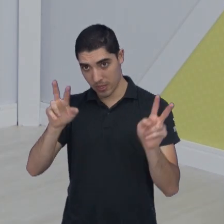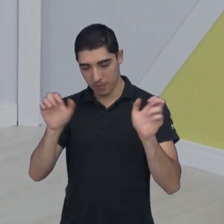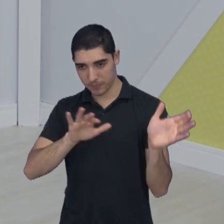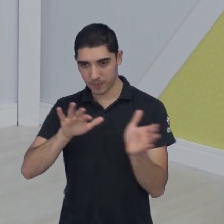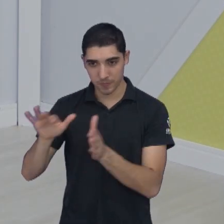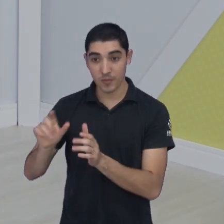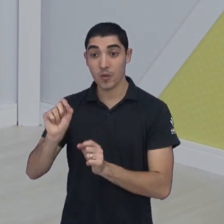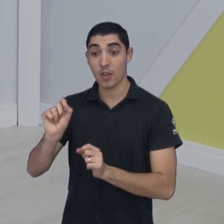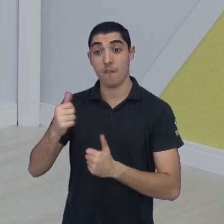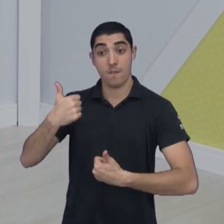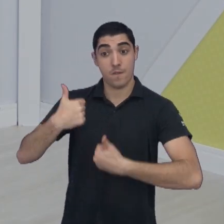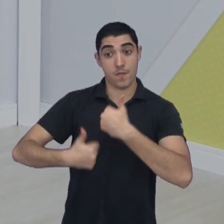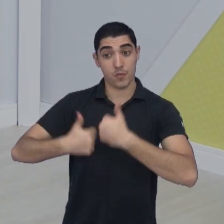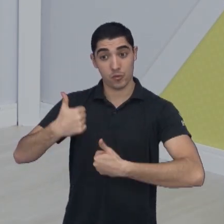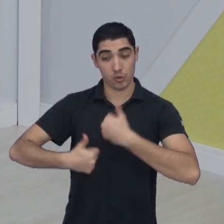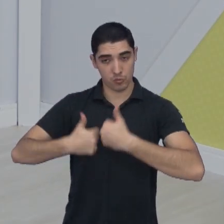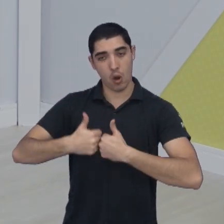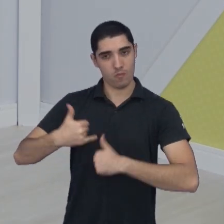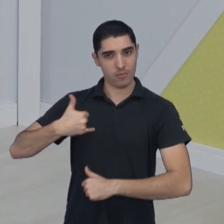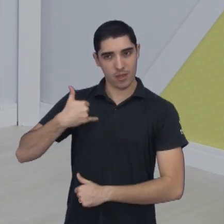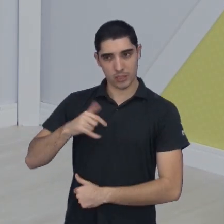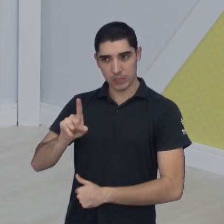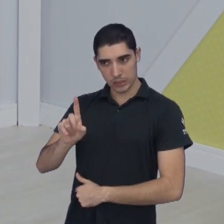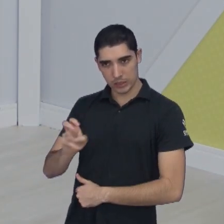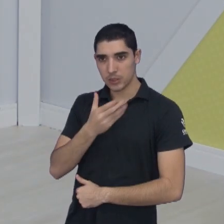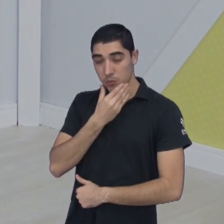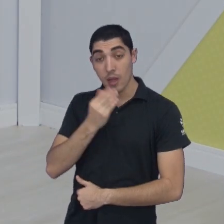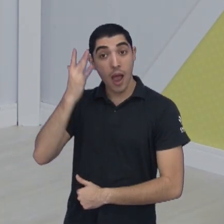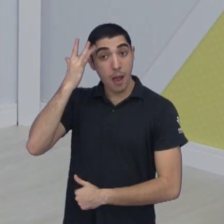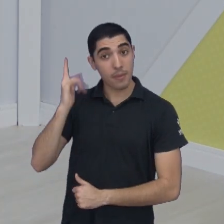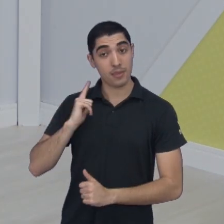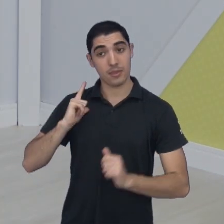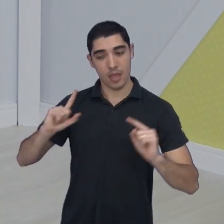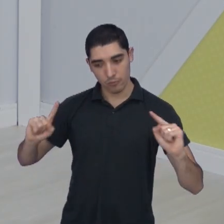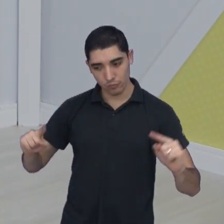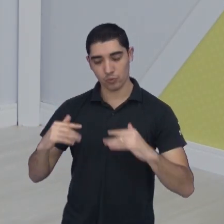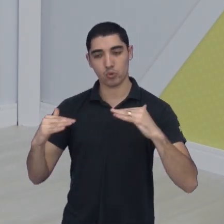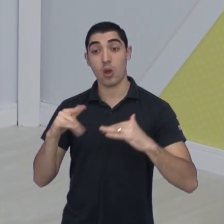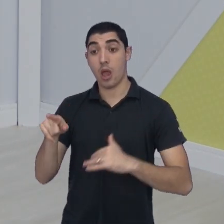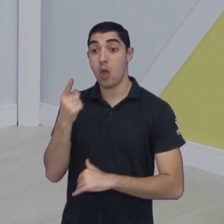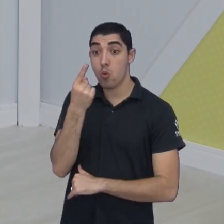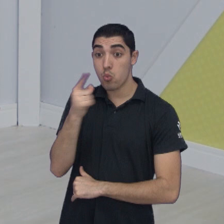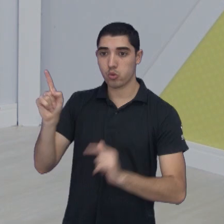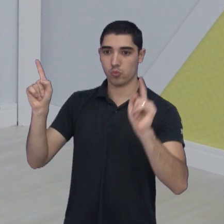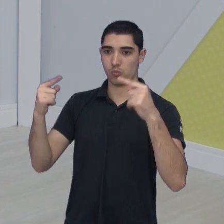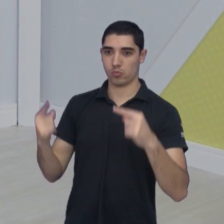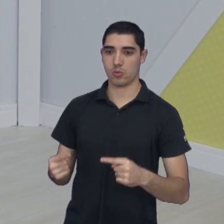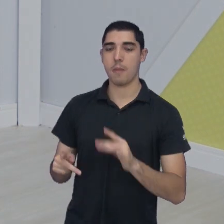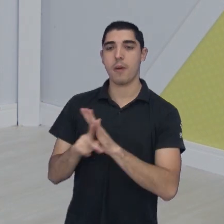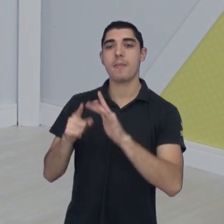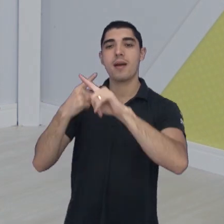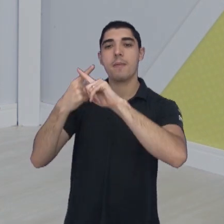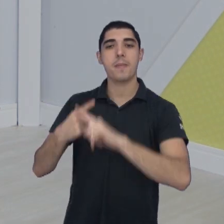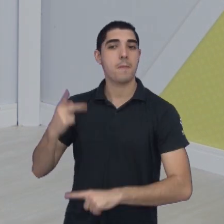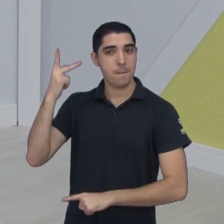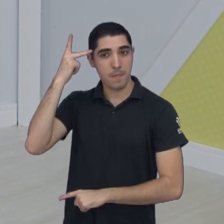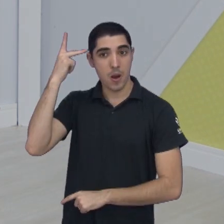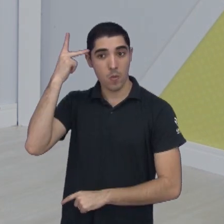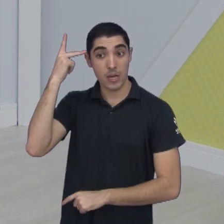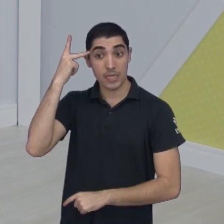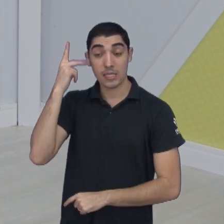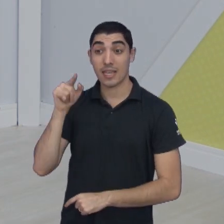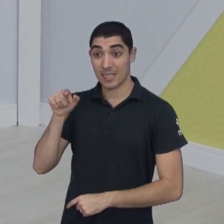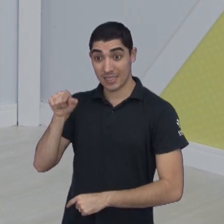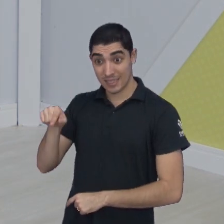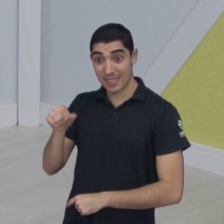Falando de futebol, time sub-15 do São José entra em campo amanhã pela última rodada da segunda fase do Campeonato Paulista, valendo